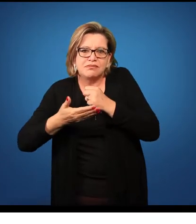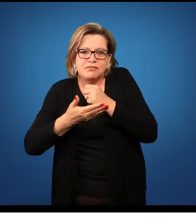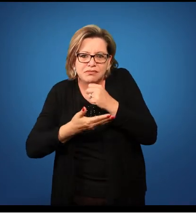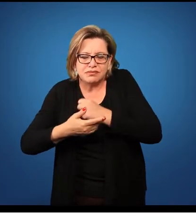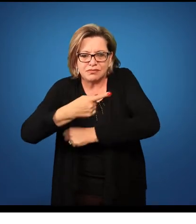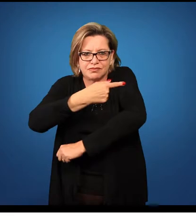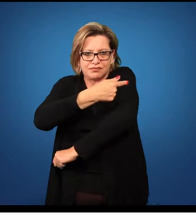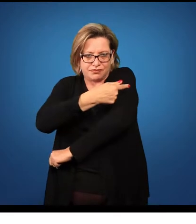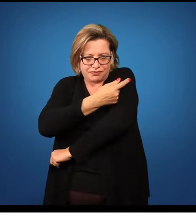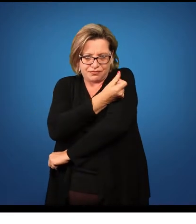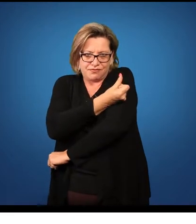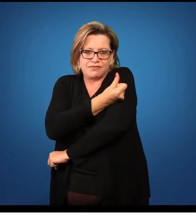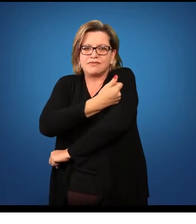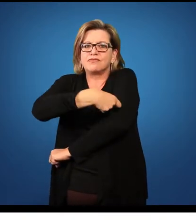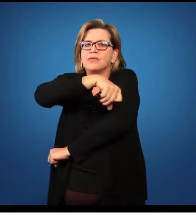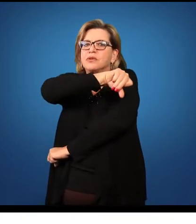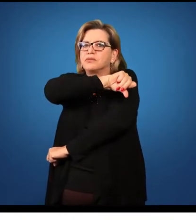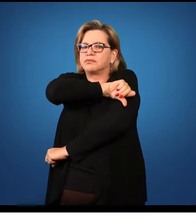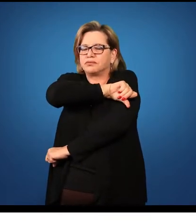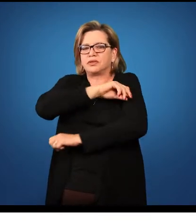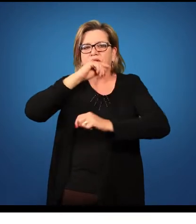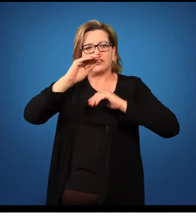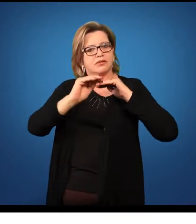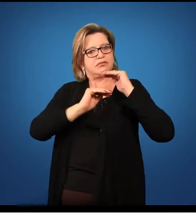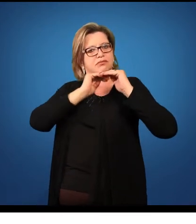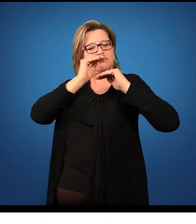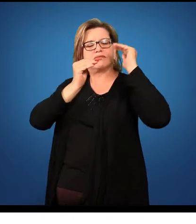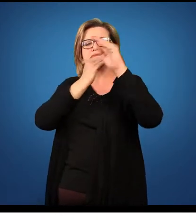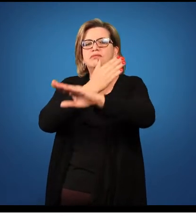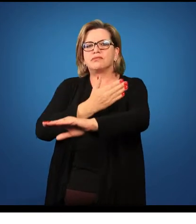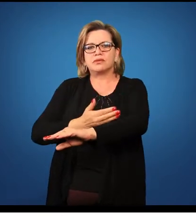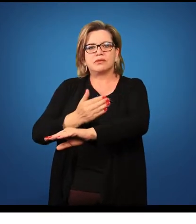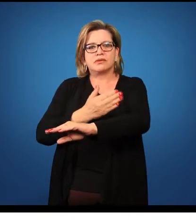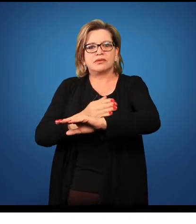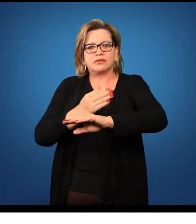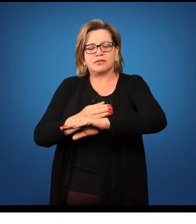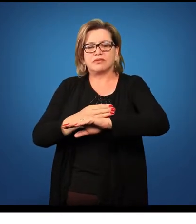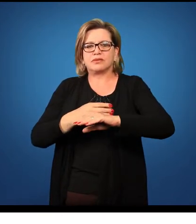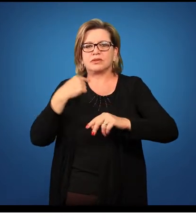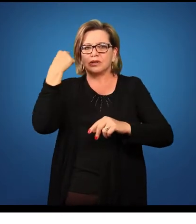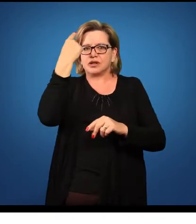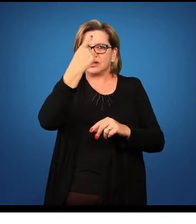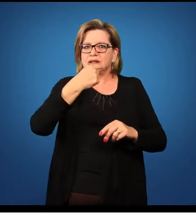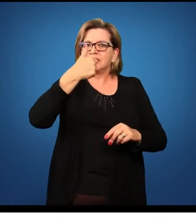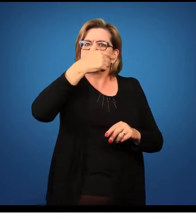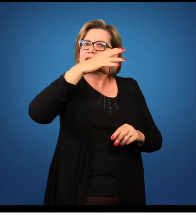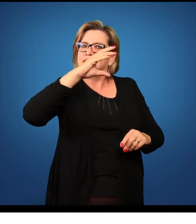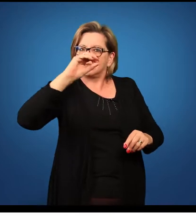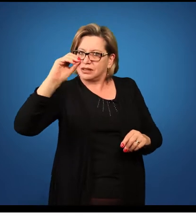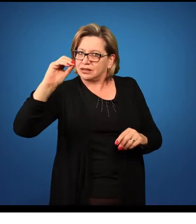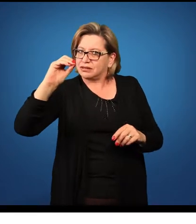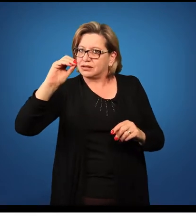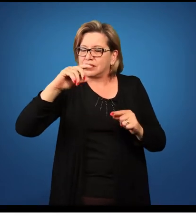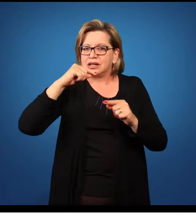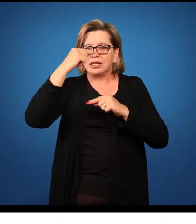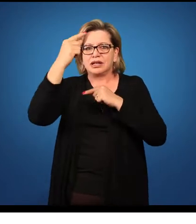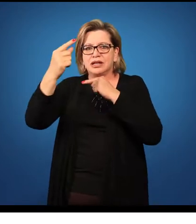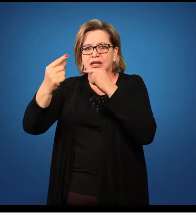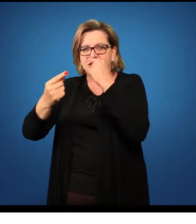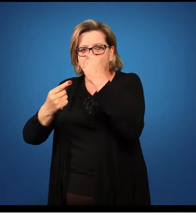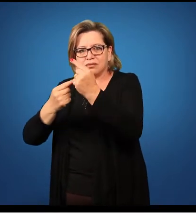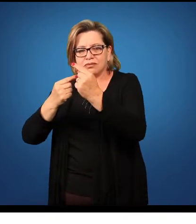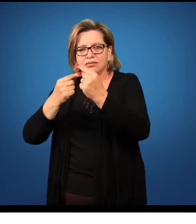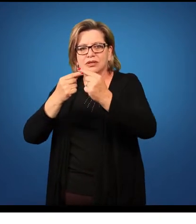nós vamos desenvolver o estágio com uma carga horária de 100 horas. E no Ensino